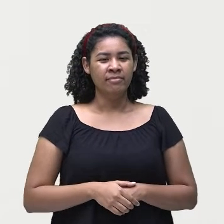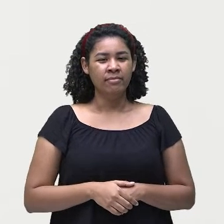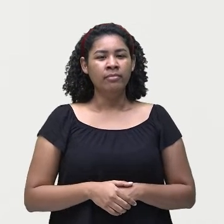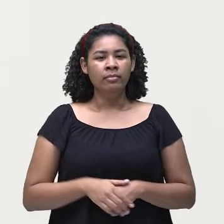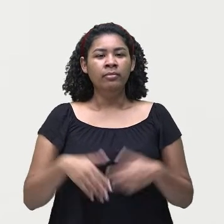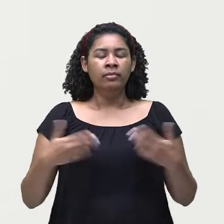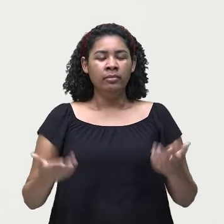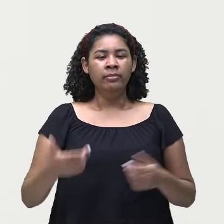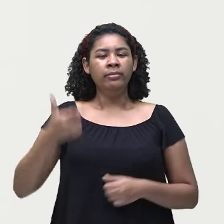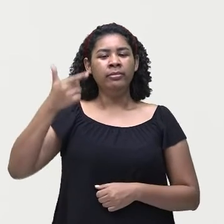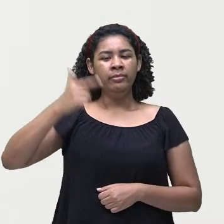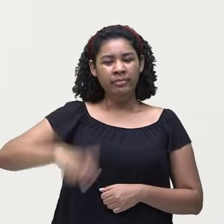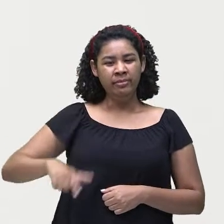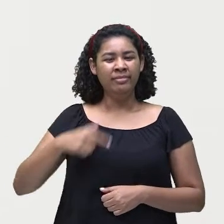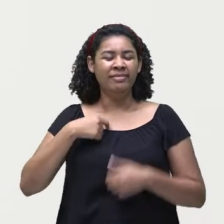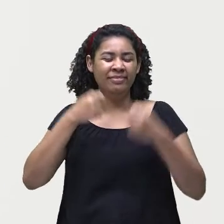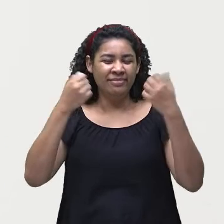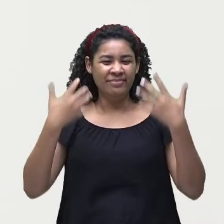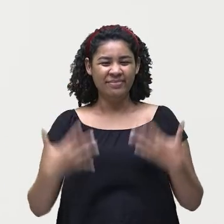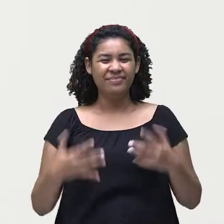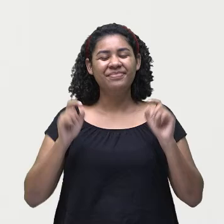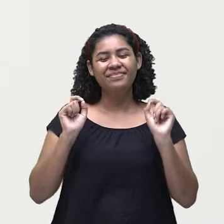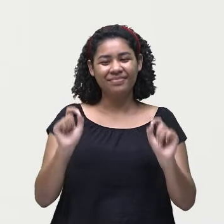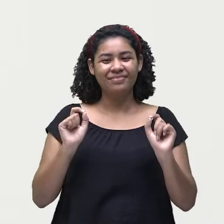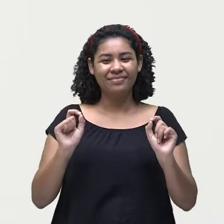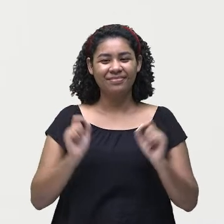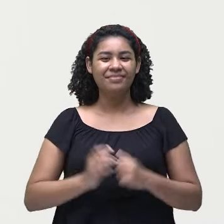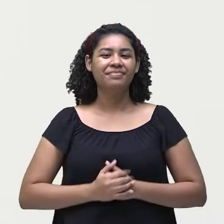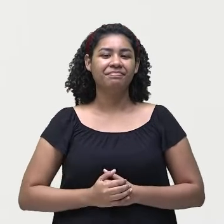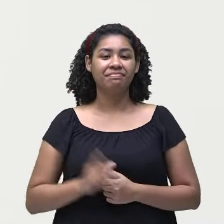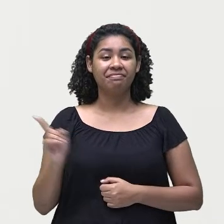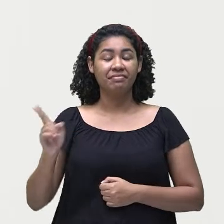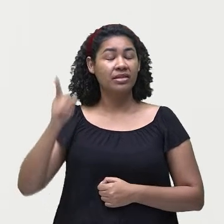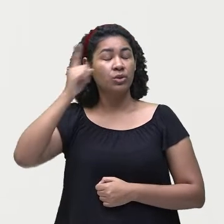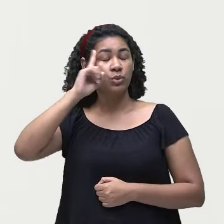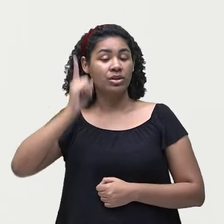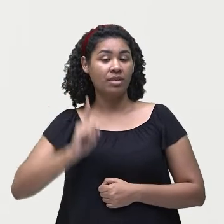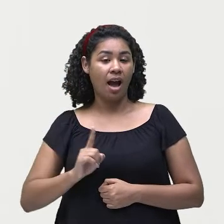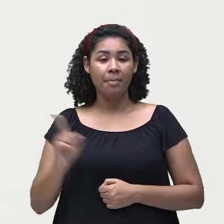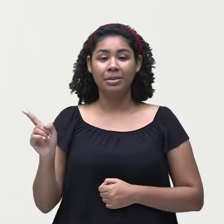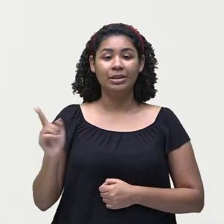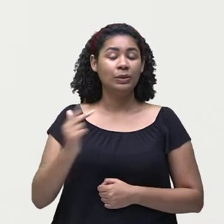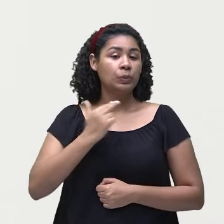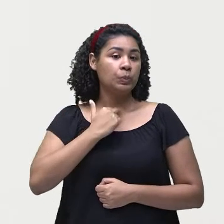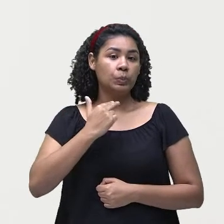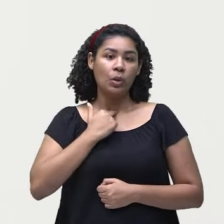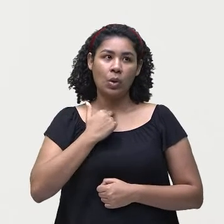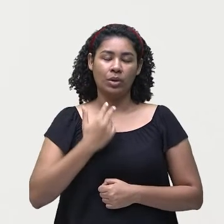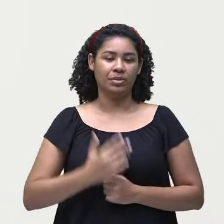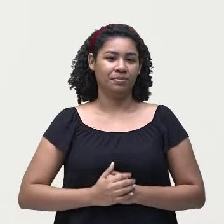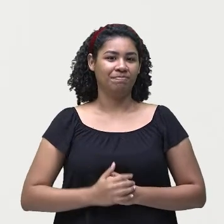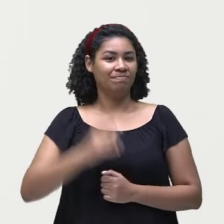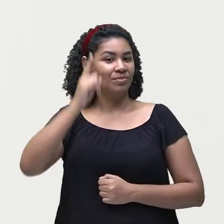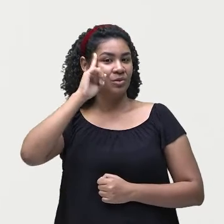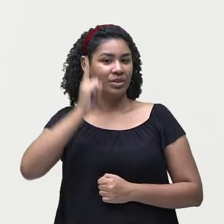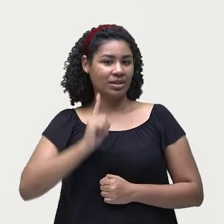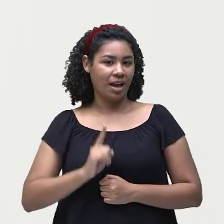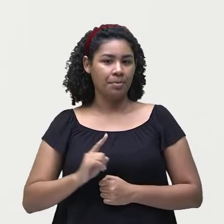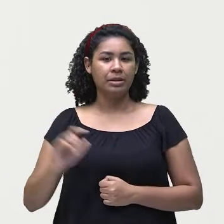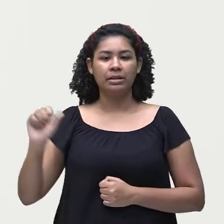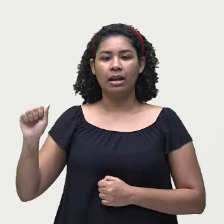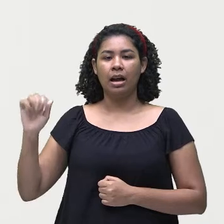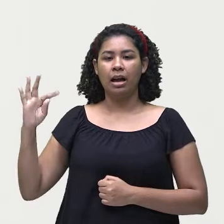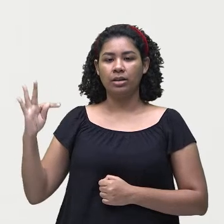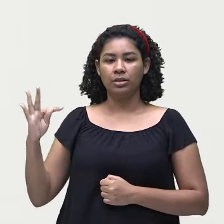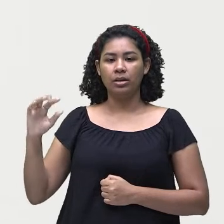vez eu vou dizer o quê? Ele não sabe, ele não pode, não tem essa habilidade de jeito nenhum. Esse at all é